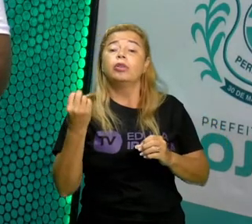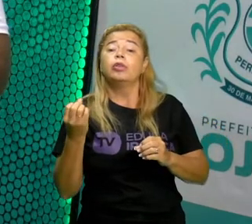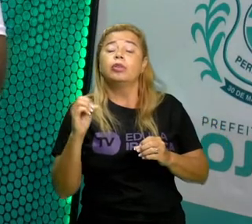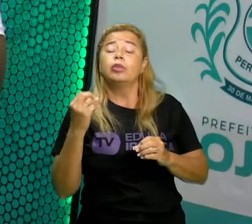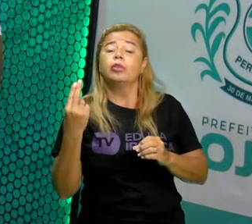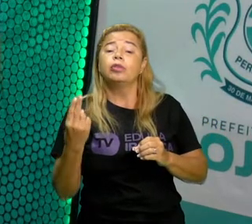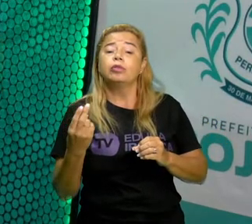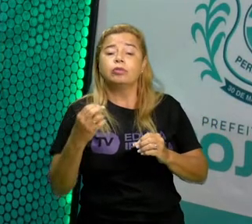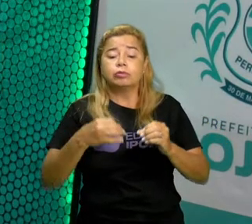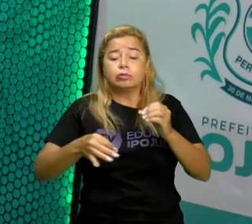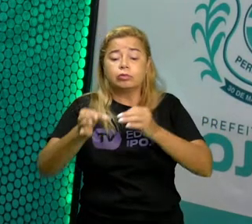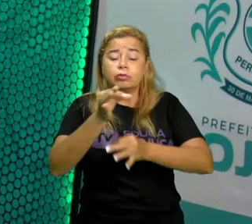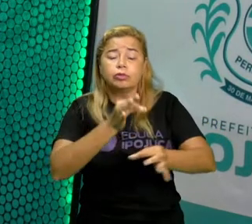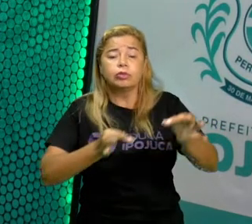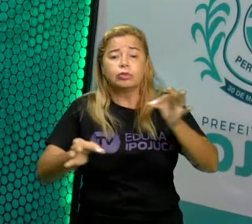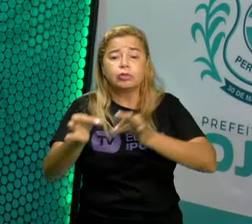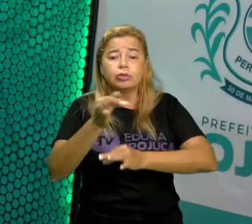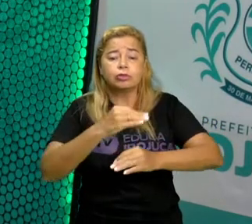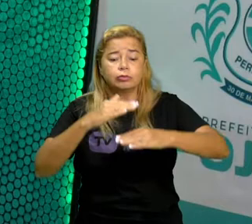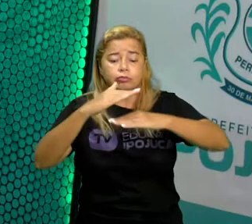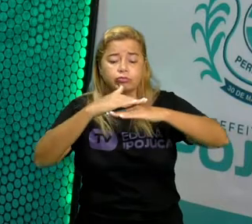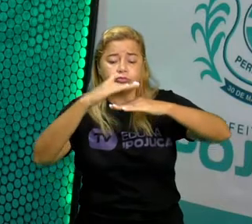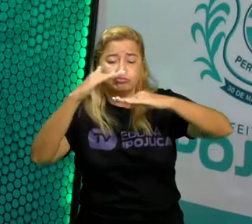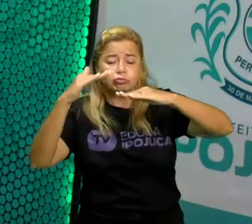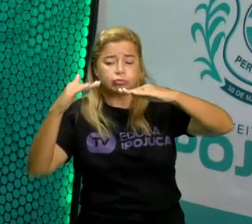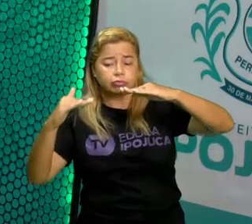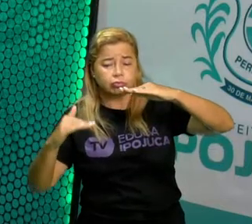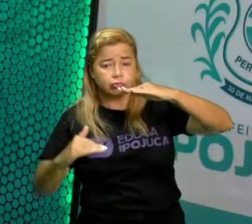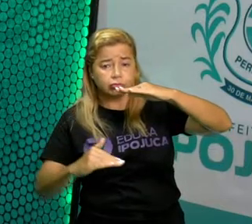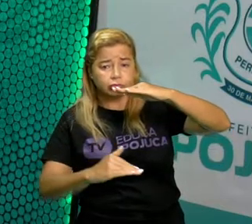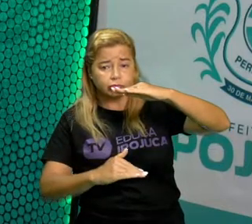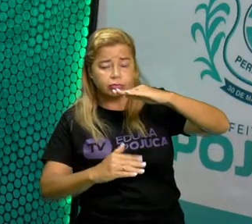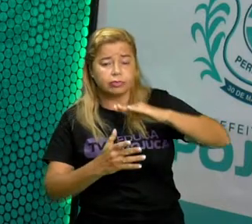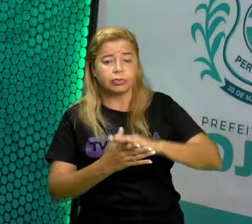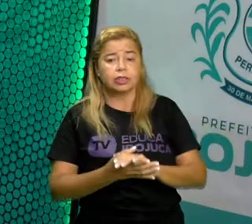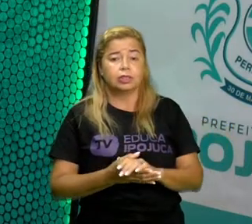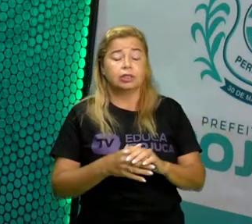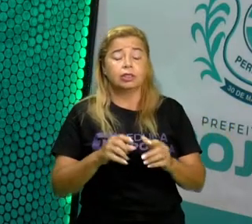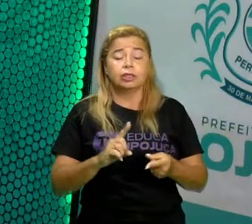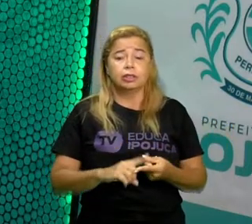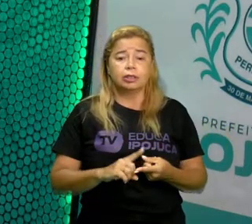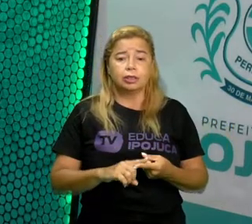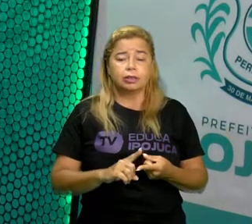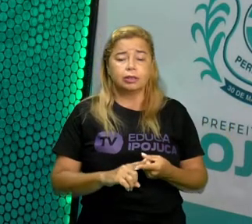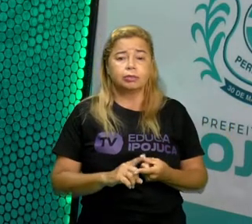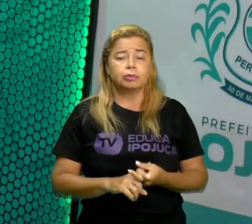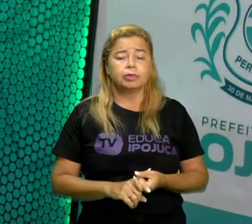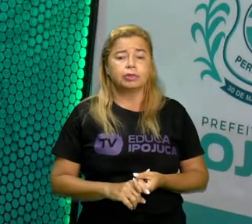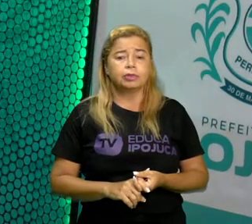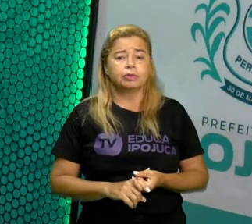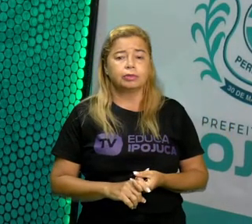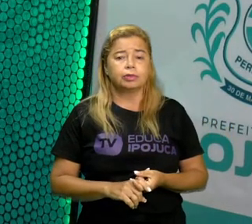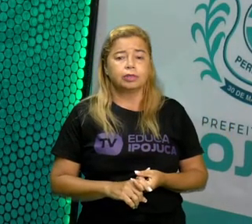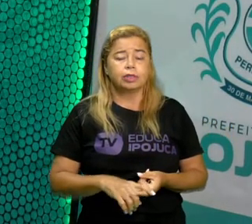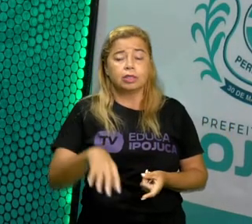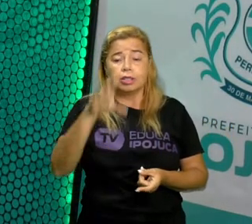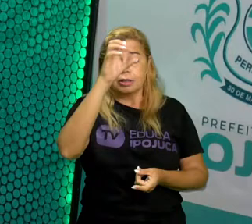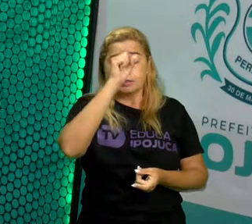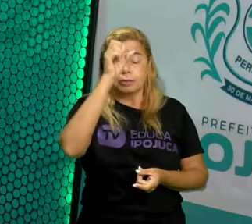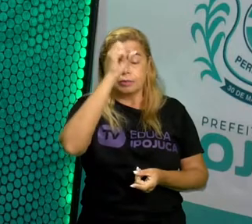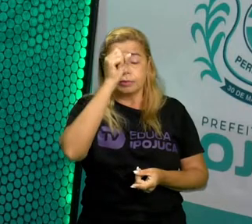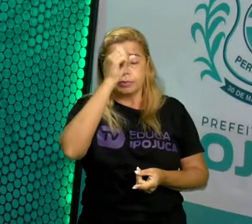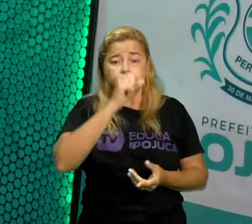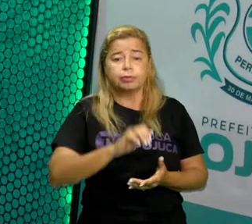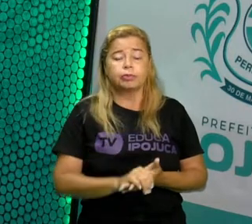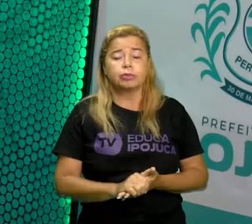decrescente, certo? Analisamos também que as pessoas